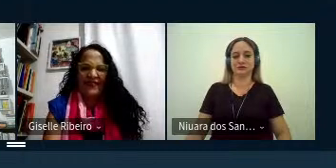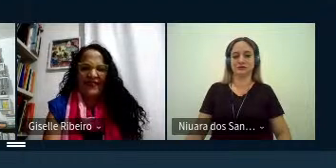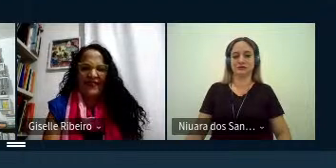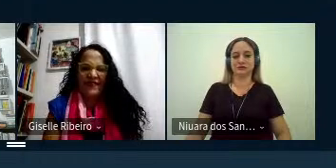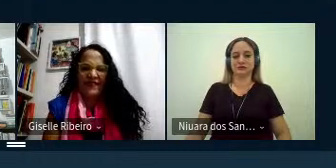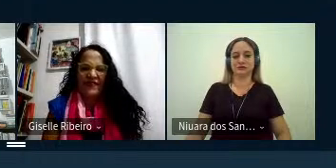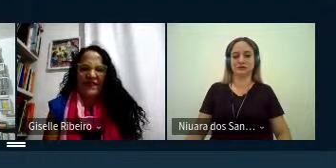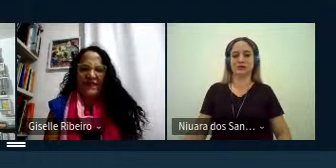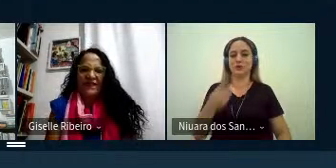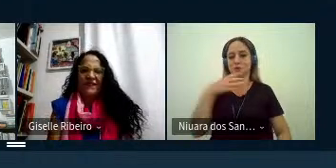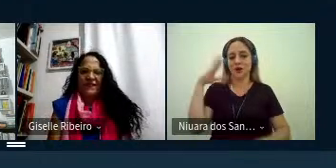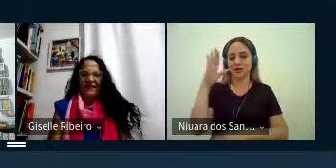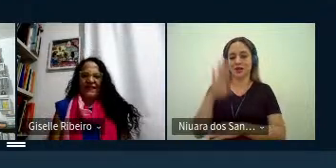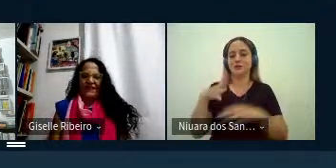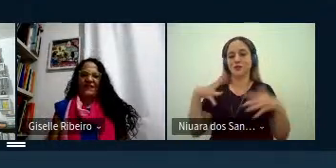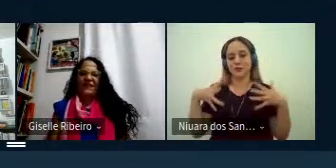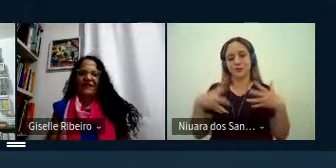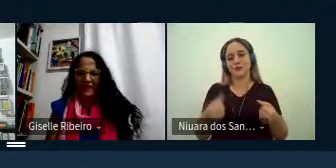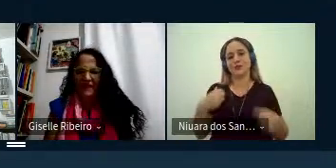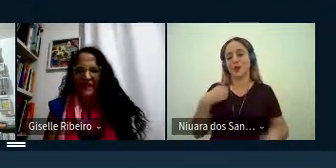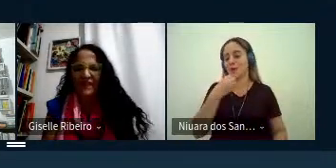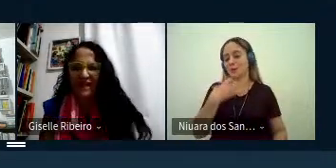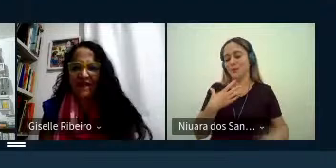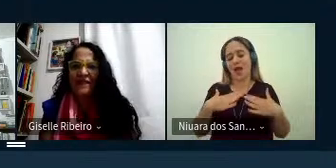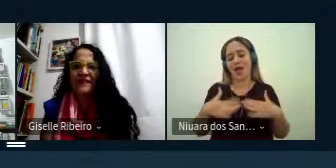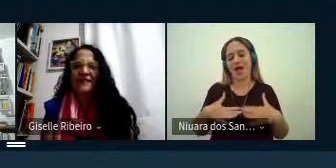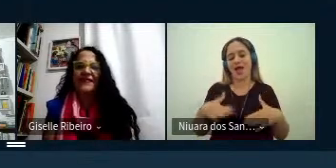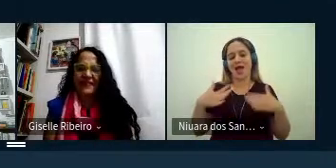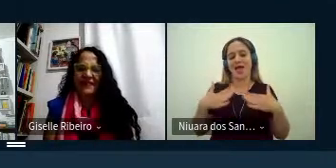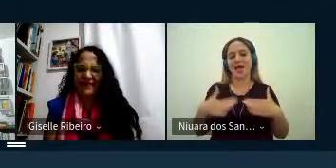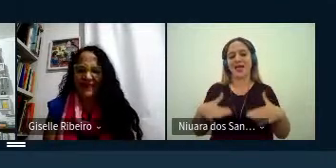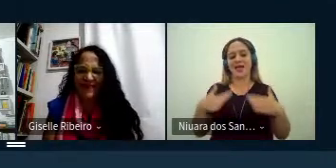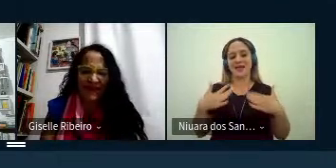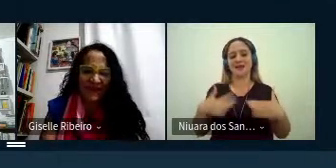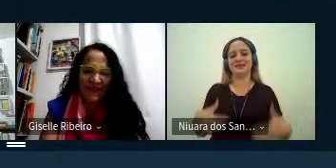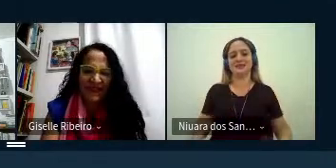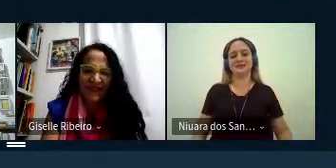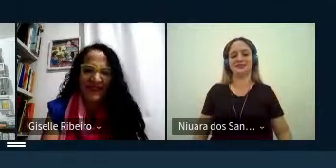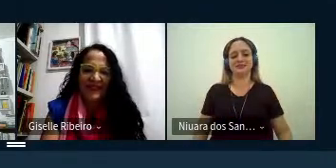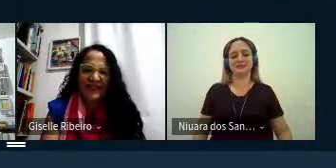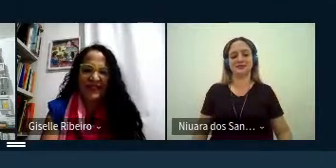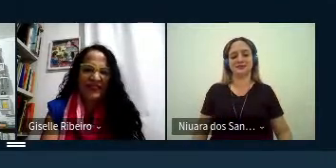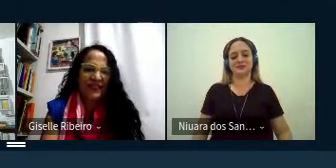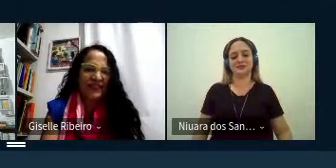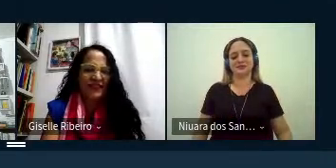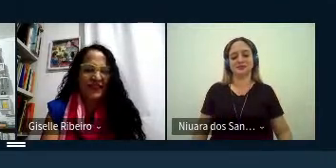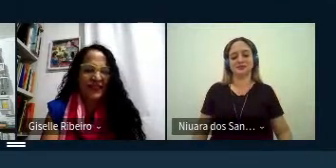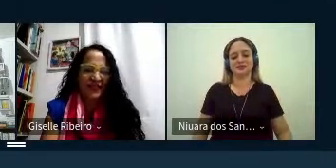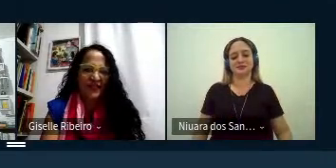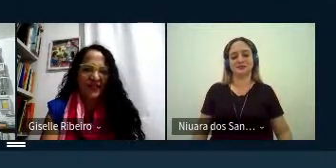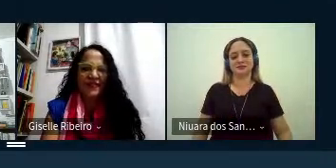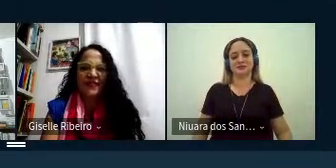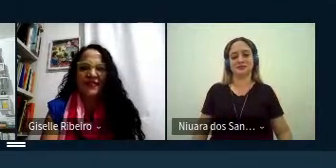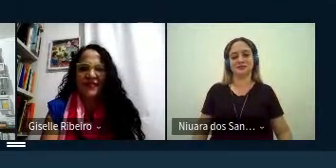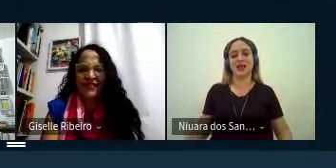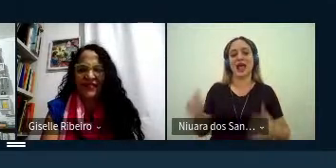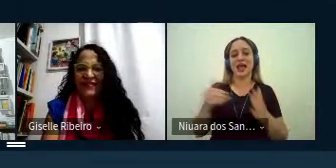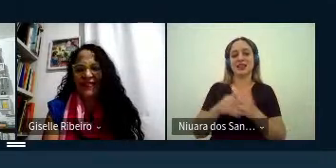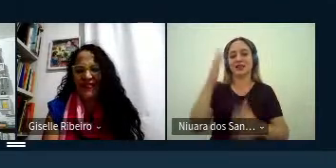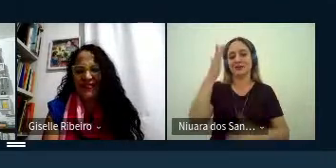boa tarde para todos um bom descanso e até amanhã tchau